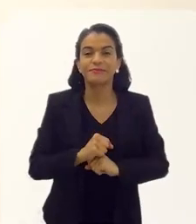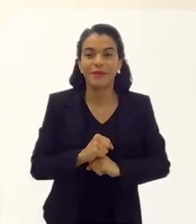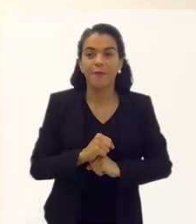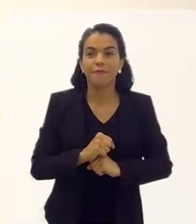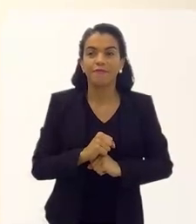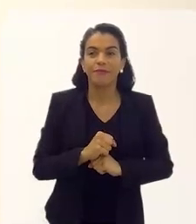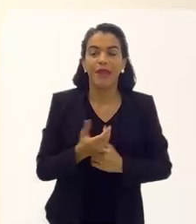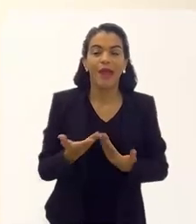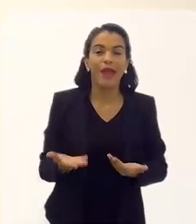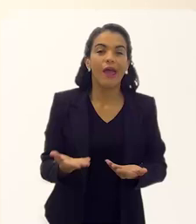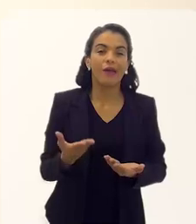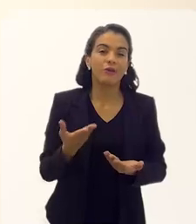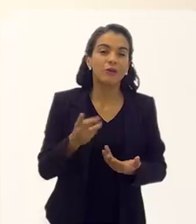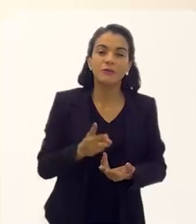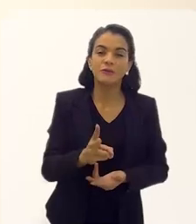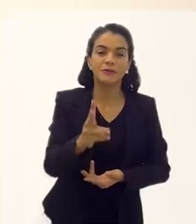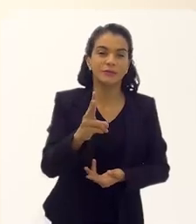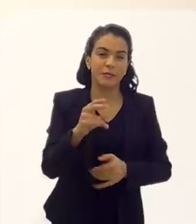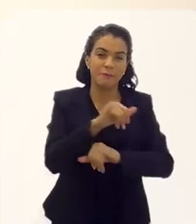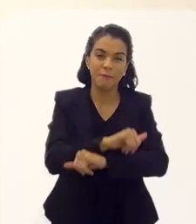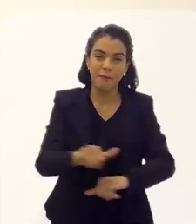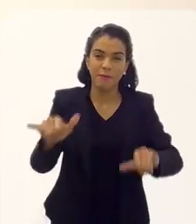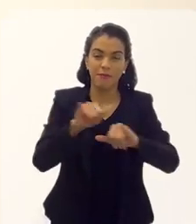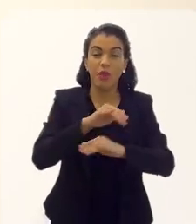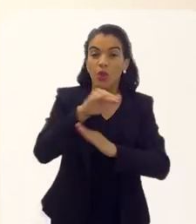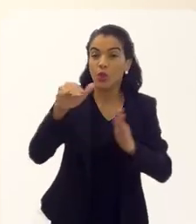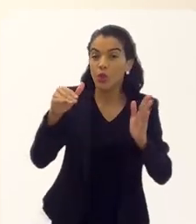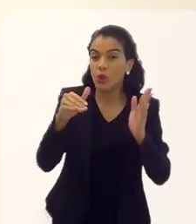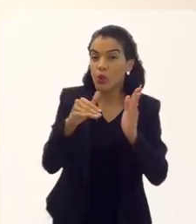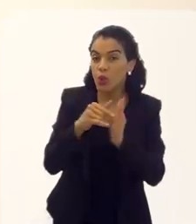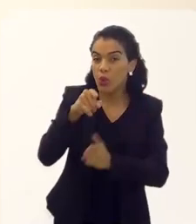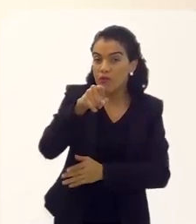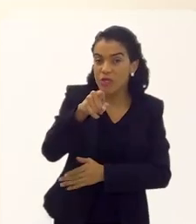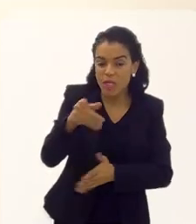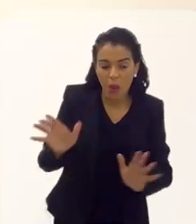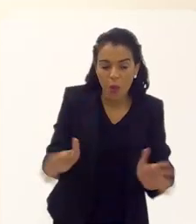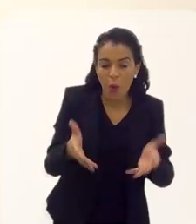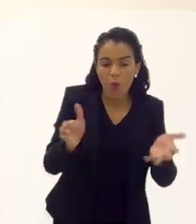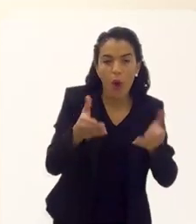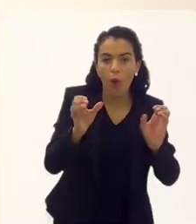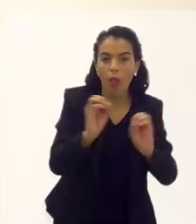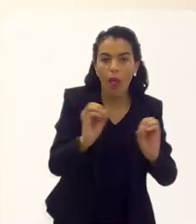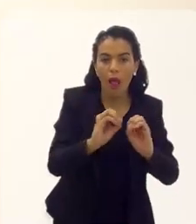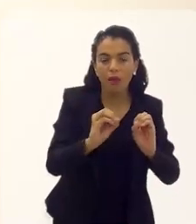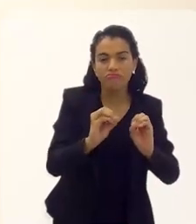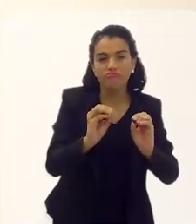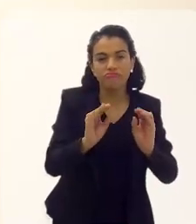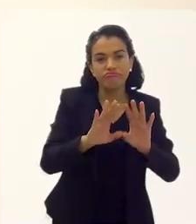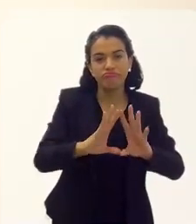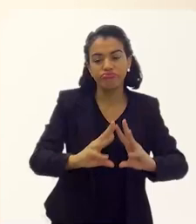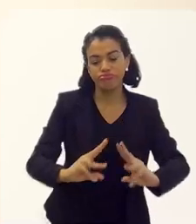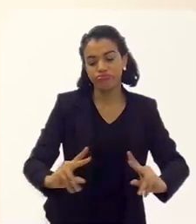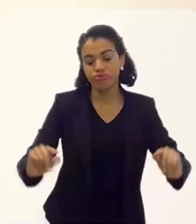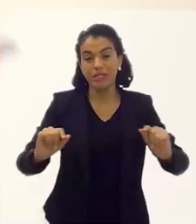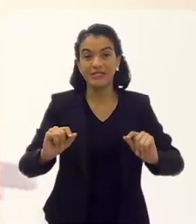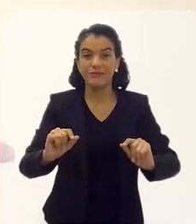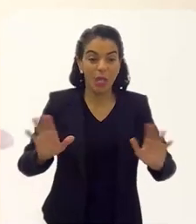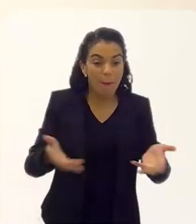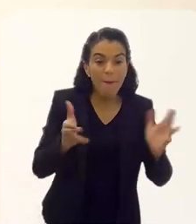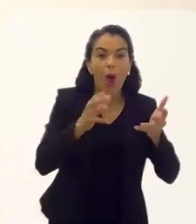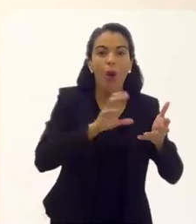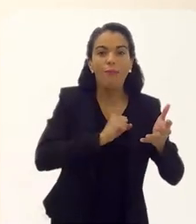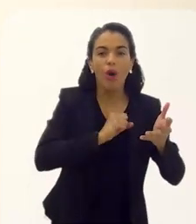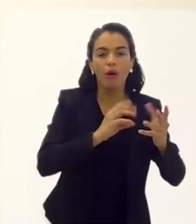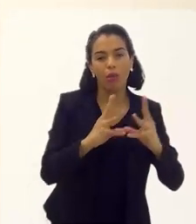falando de tudo isso, que é o que eu tenho colocado na minha vida. Tudo que você não alimenta, morre. Se você não